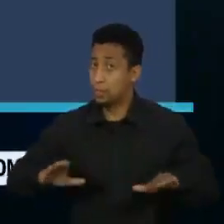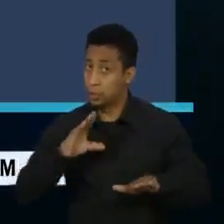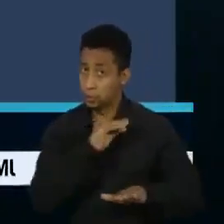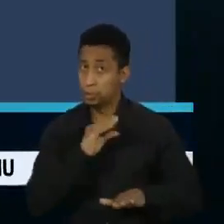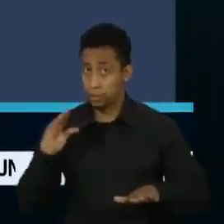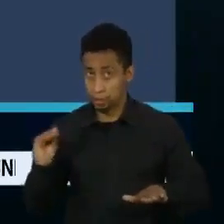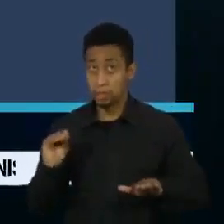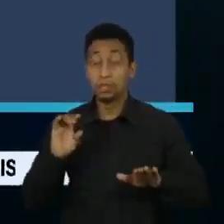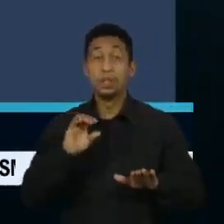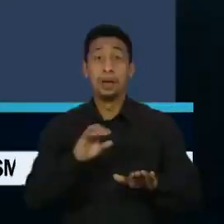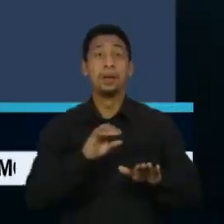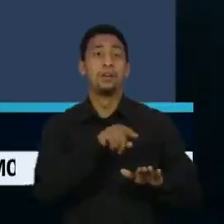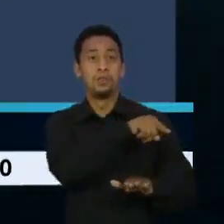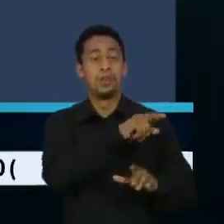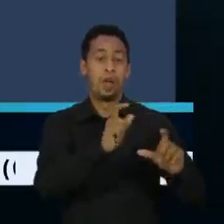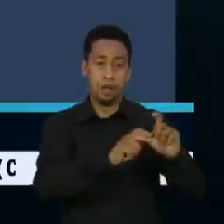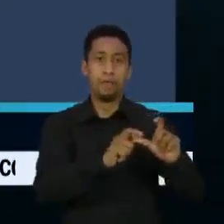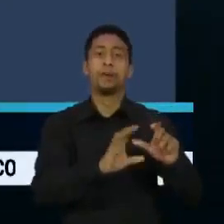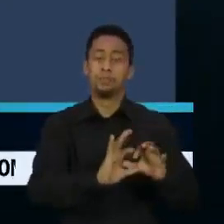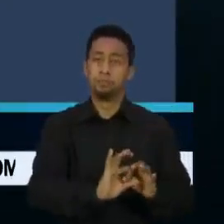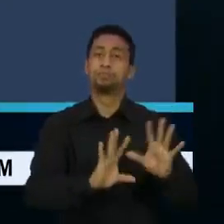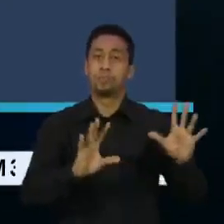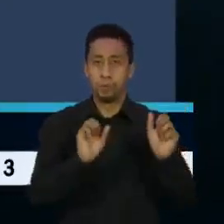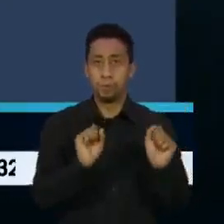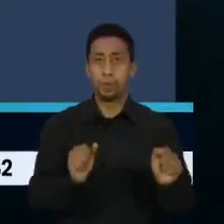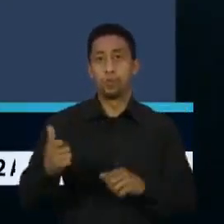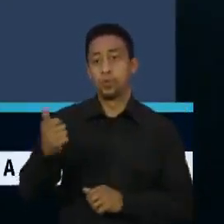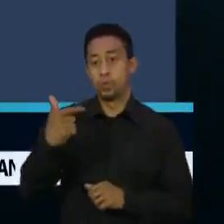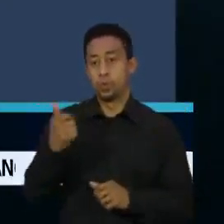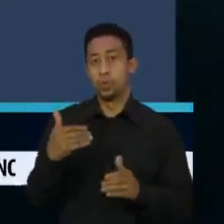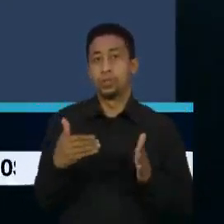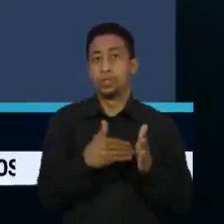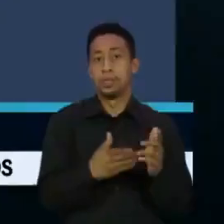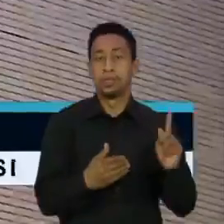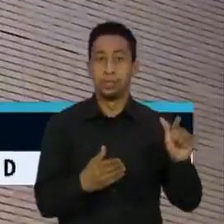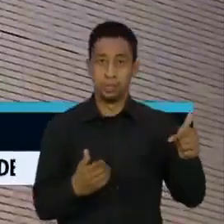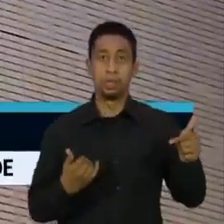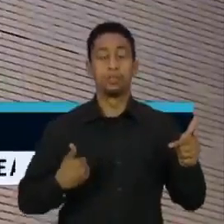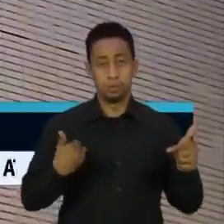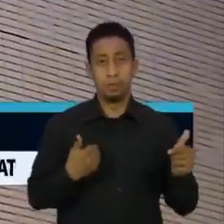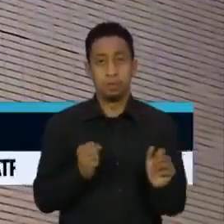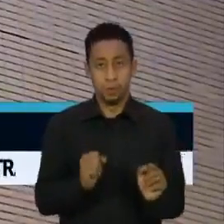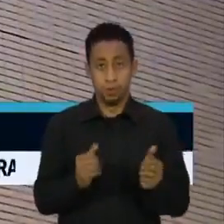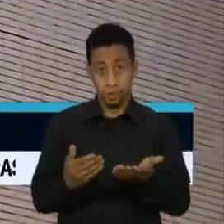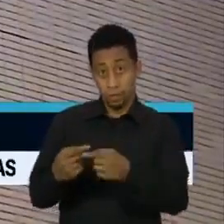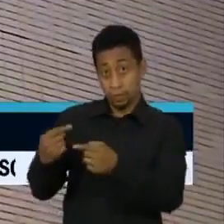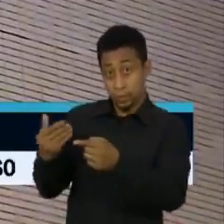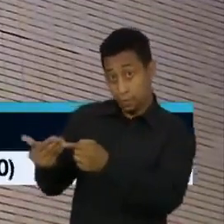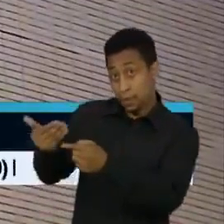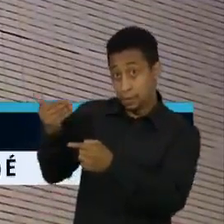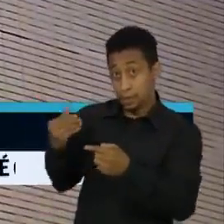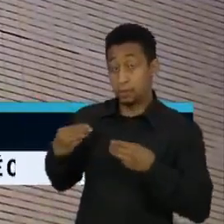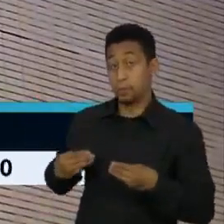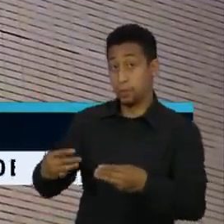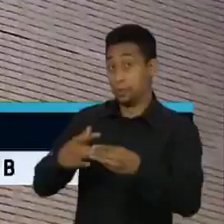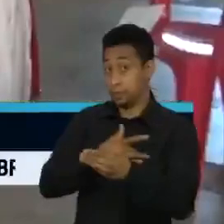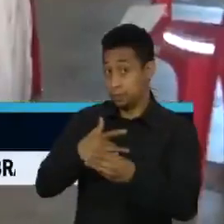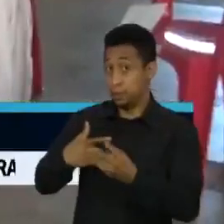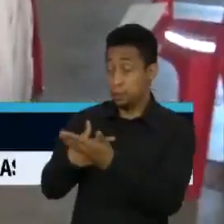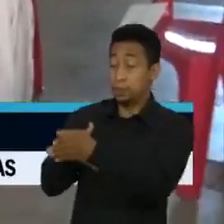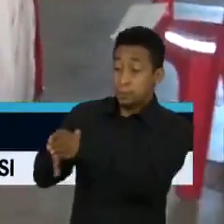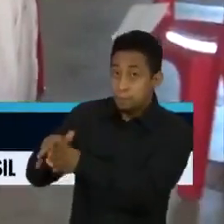Apenas a Pfizer foi autorizada para quem tem entre 12 e 17 anos. Na semana passada, o Ministério da Saúde